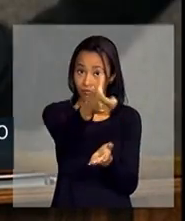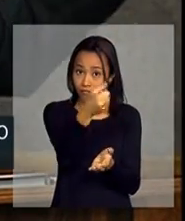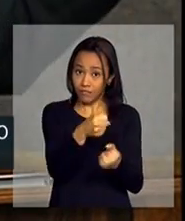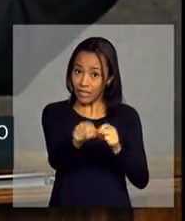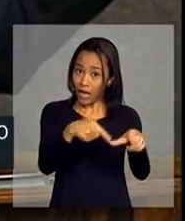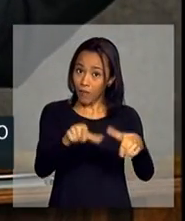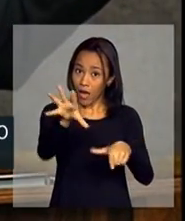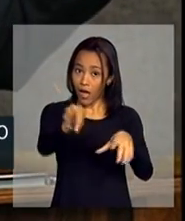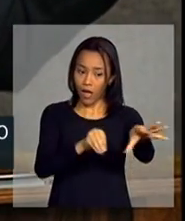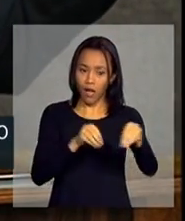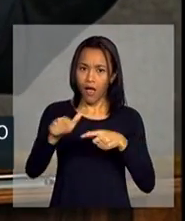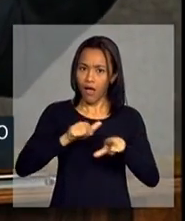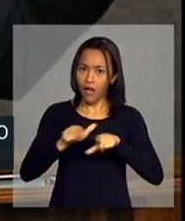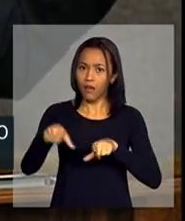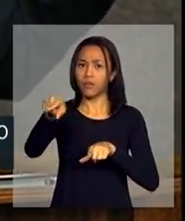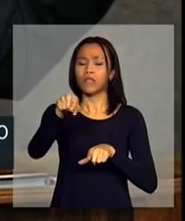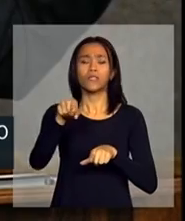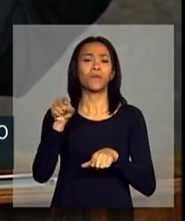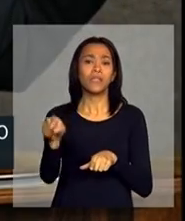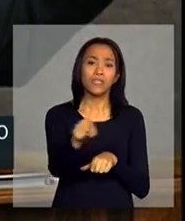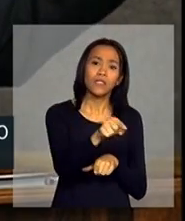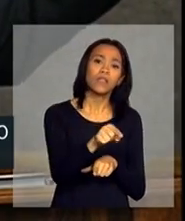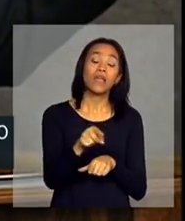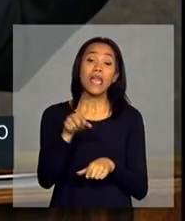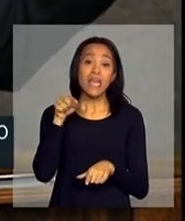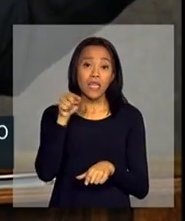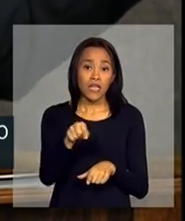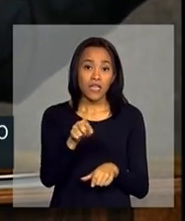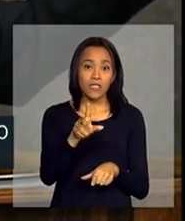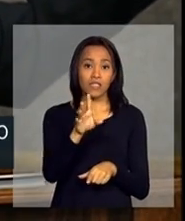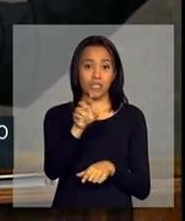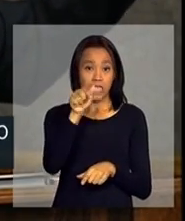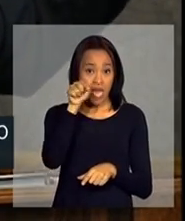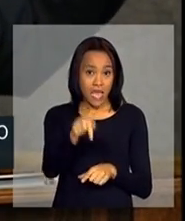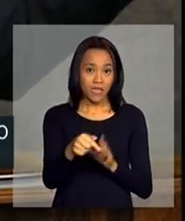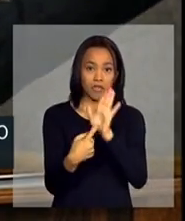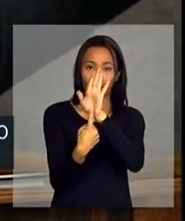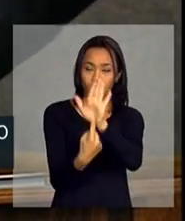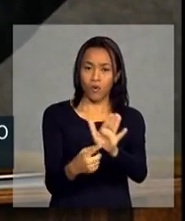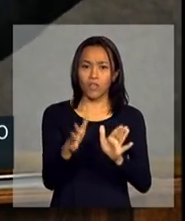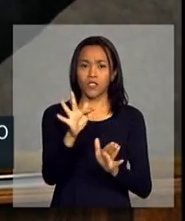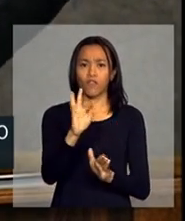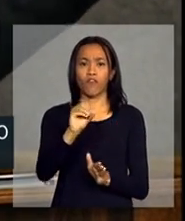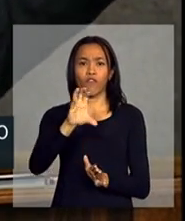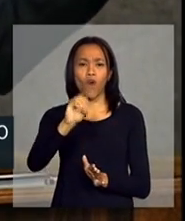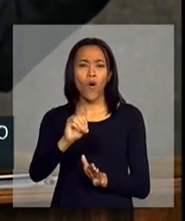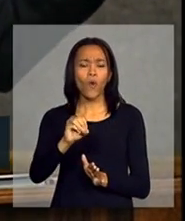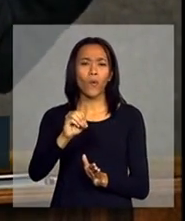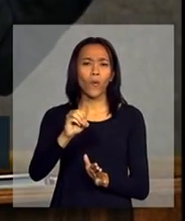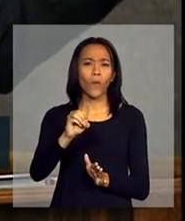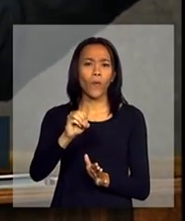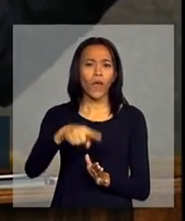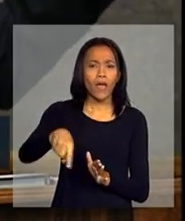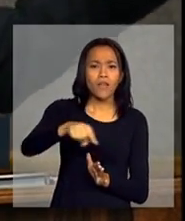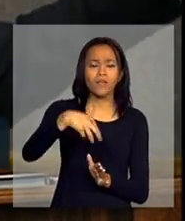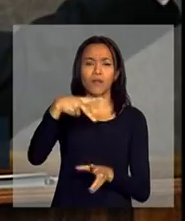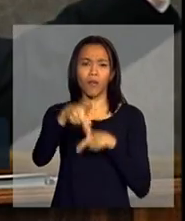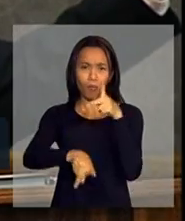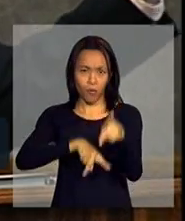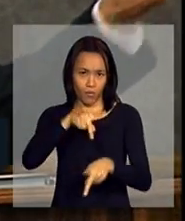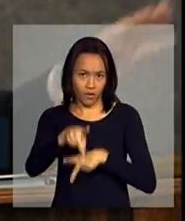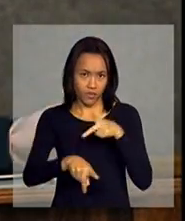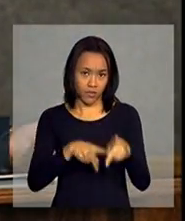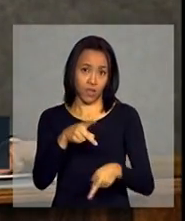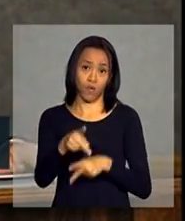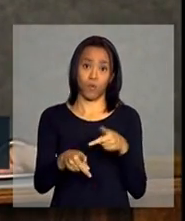dizer, esse foco que foi dado aqui, essa população do recorte que o Ricardo